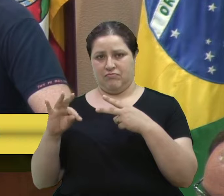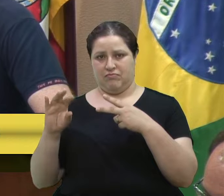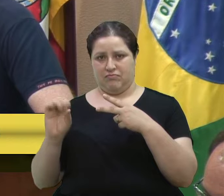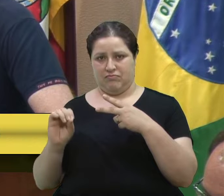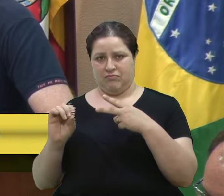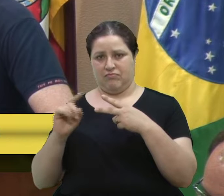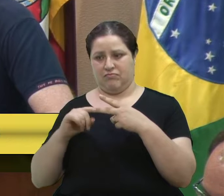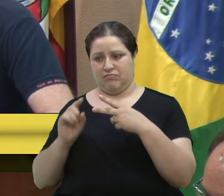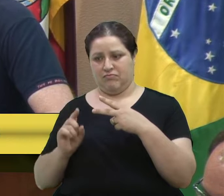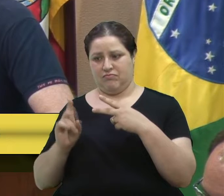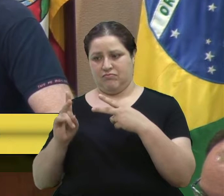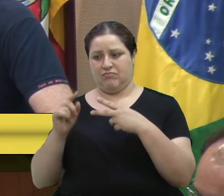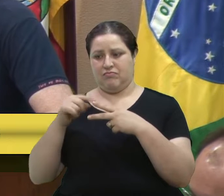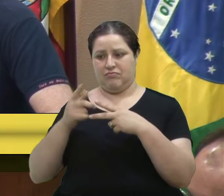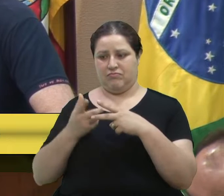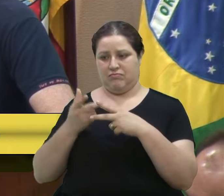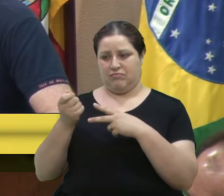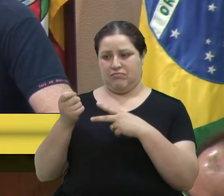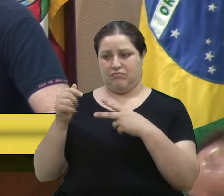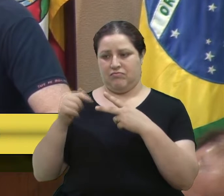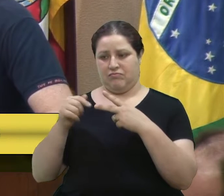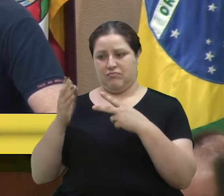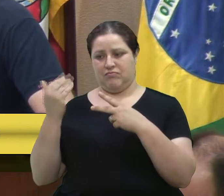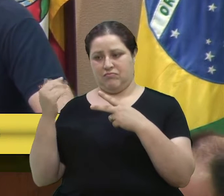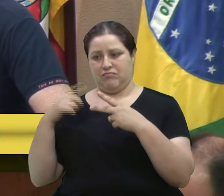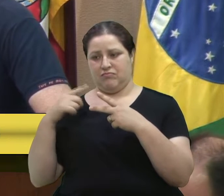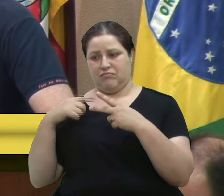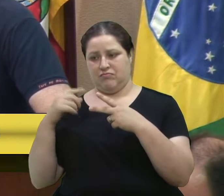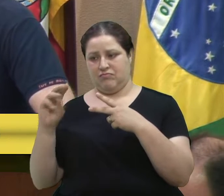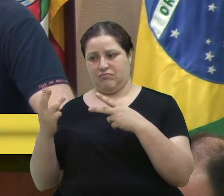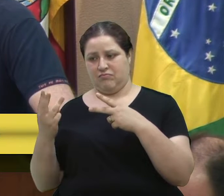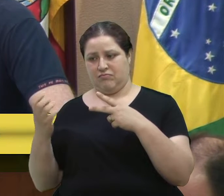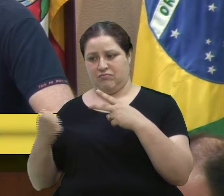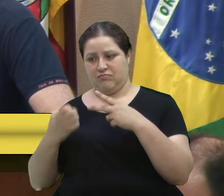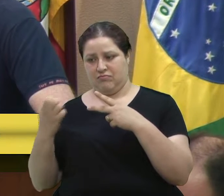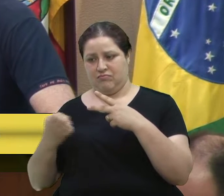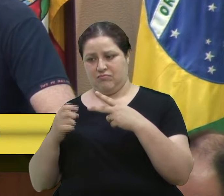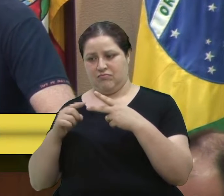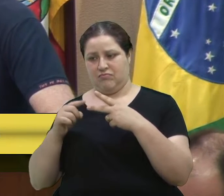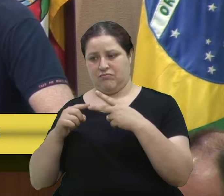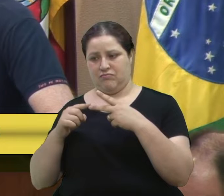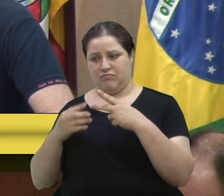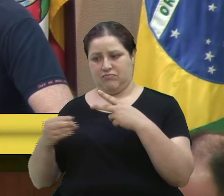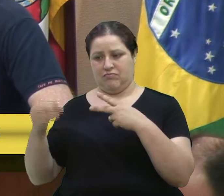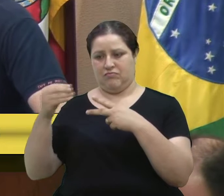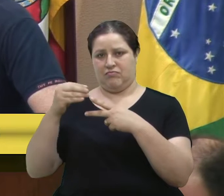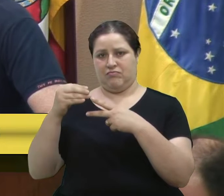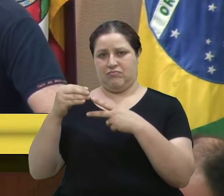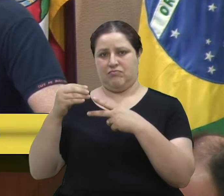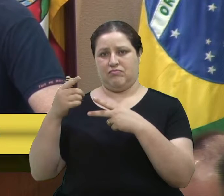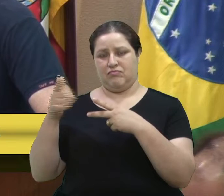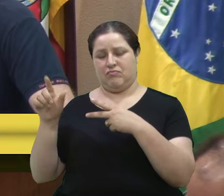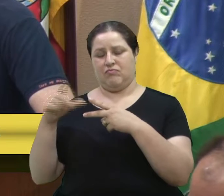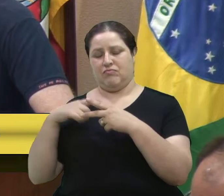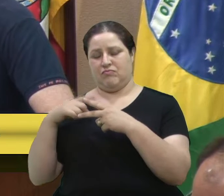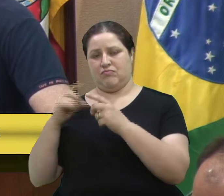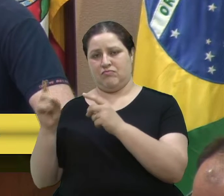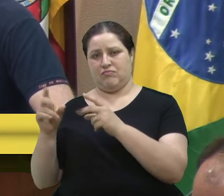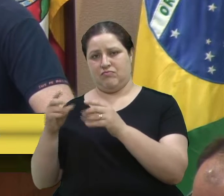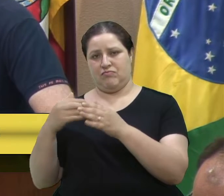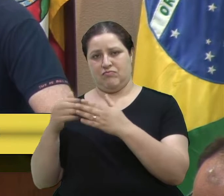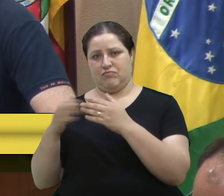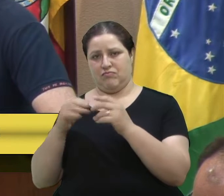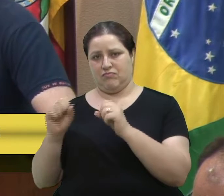Caxias, já chegou a ter três empresas, mas a L Fórmula foi comprada, as outras foram colocadas à venda. Qualquer um podia